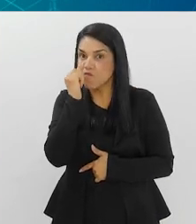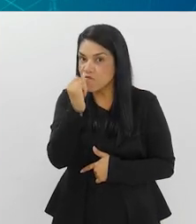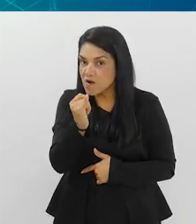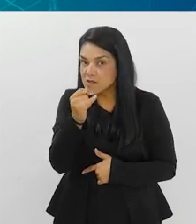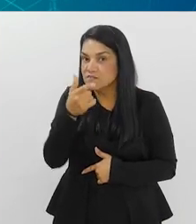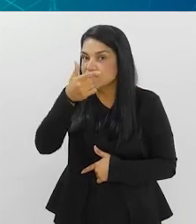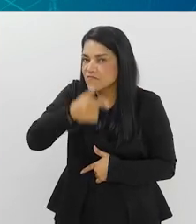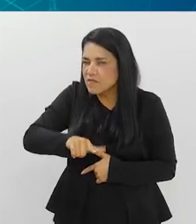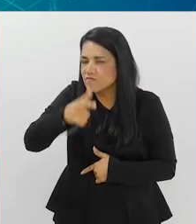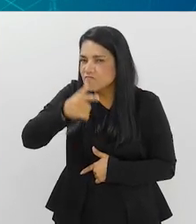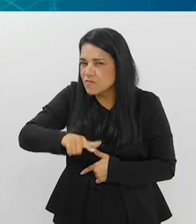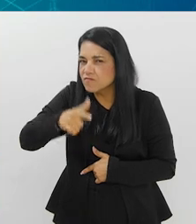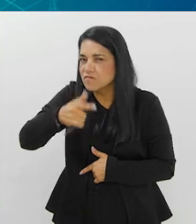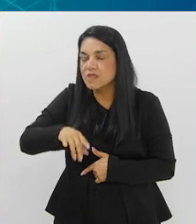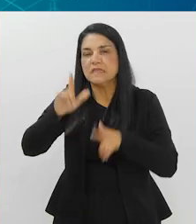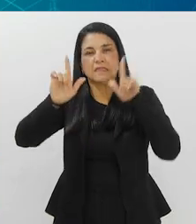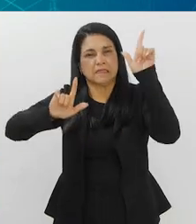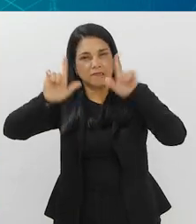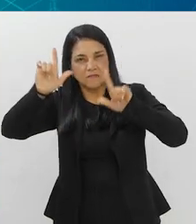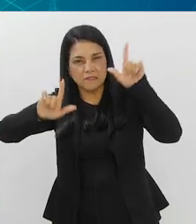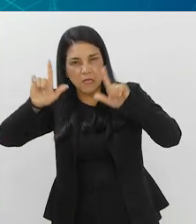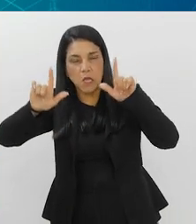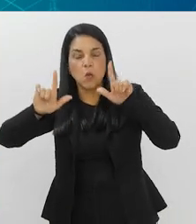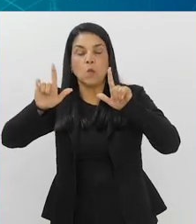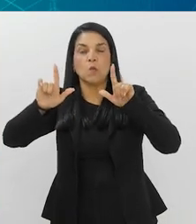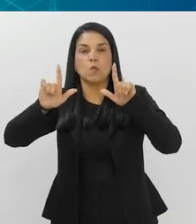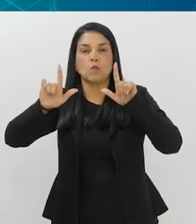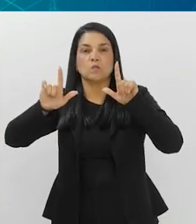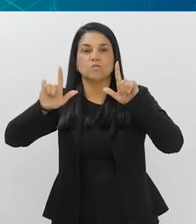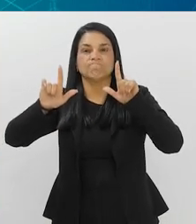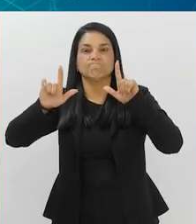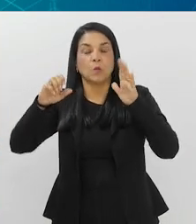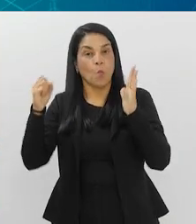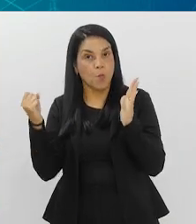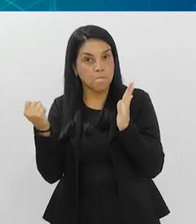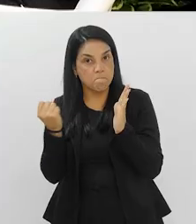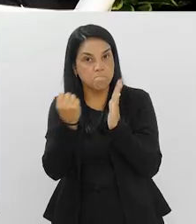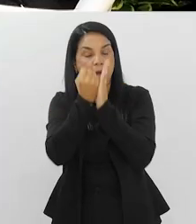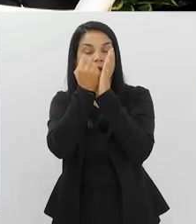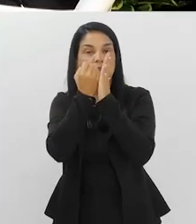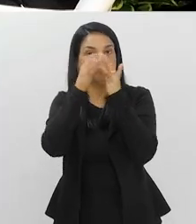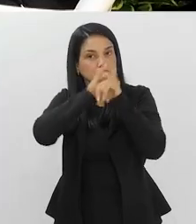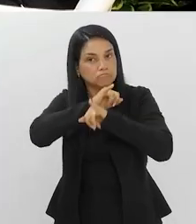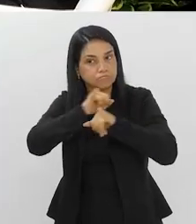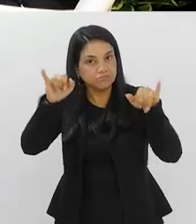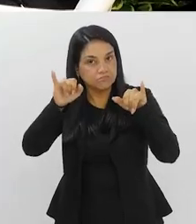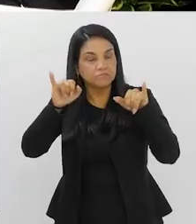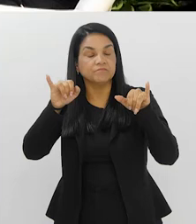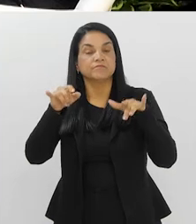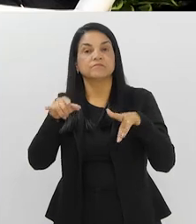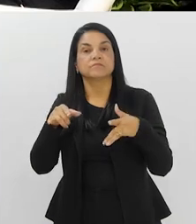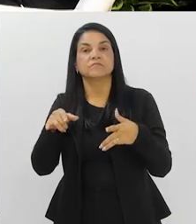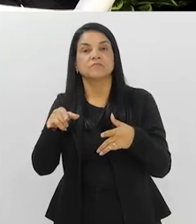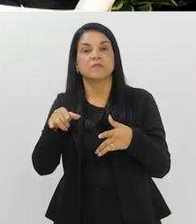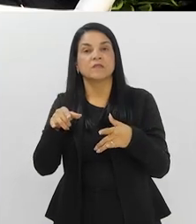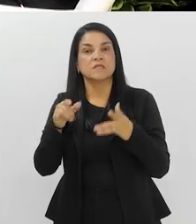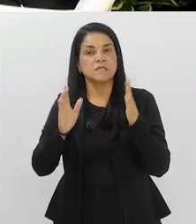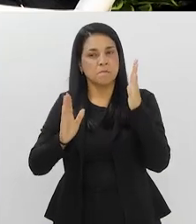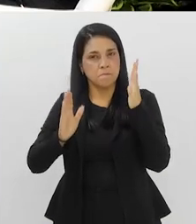e eu falei isso várias vezes, inclusive na televisão, tem um impacto grande, que,